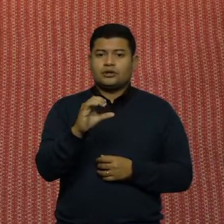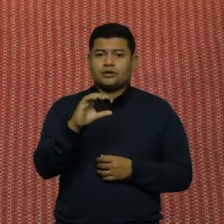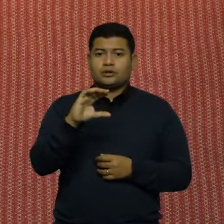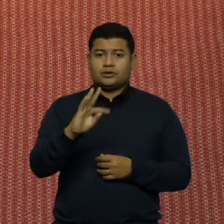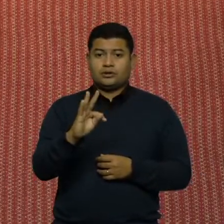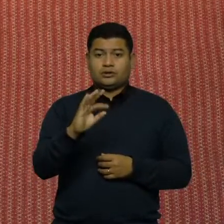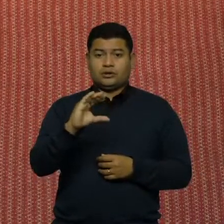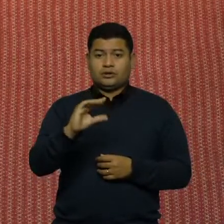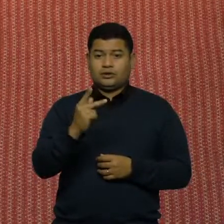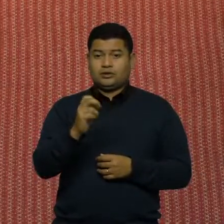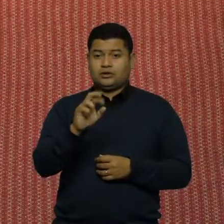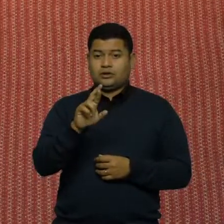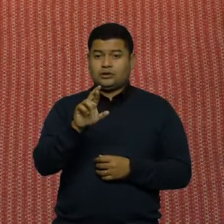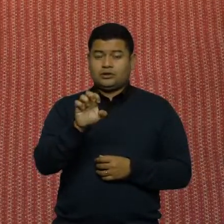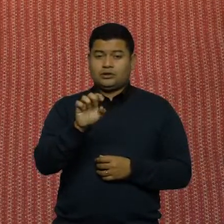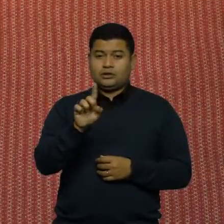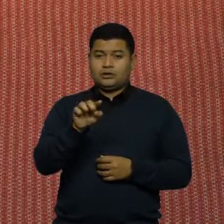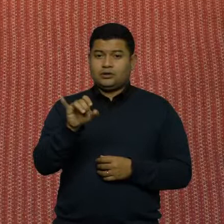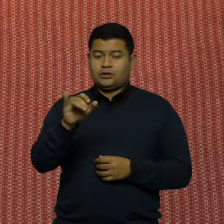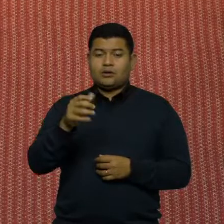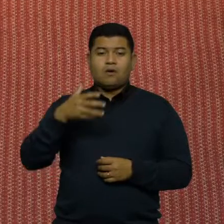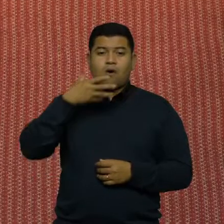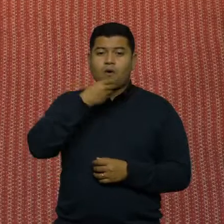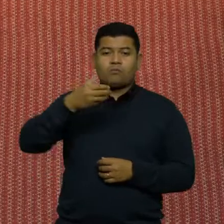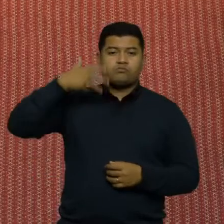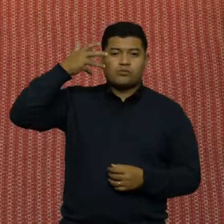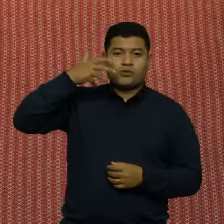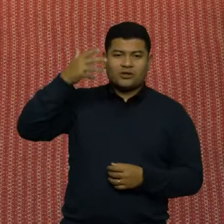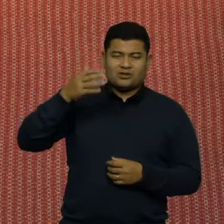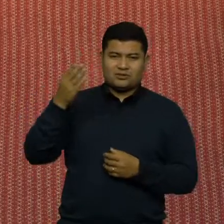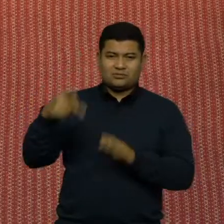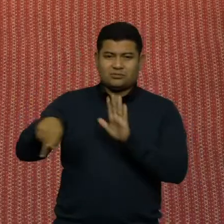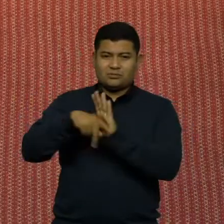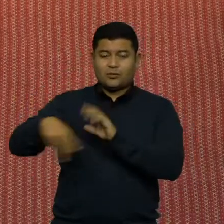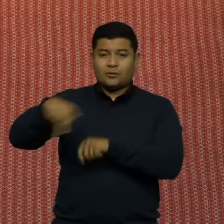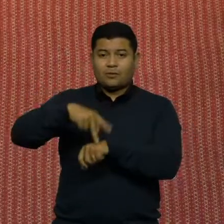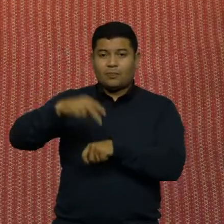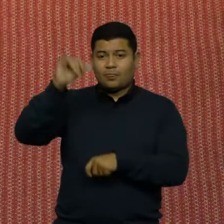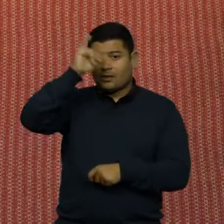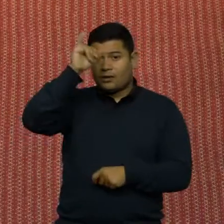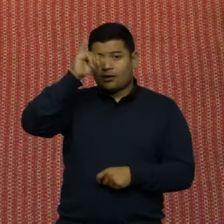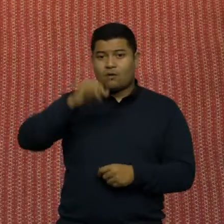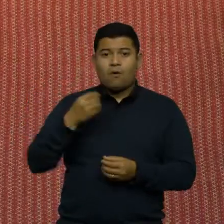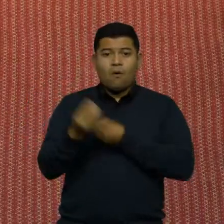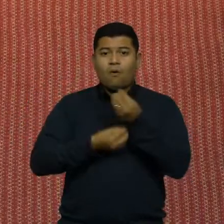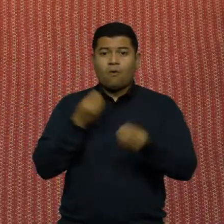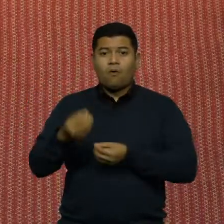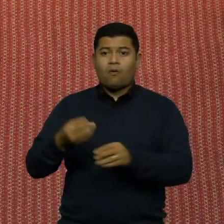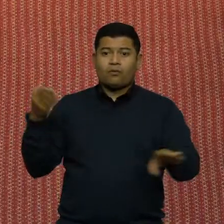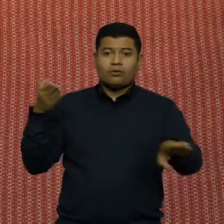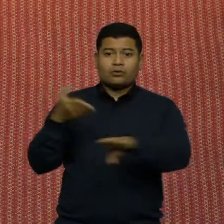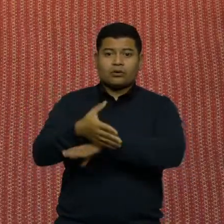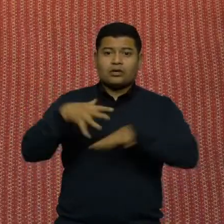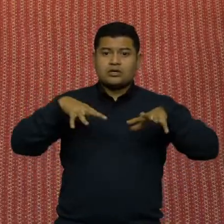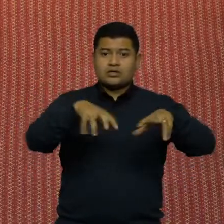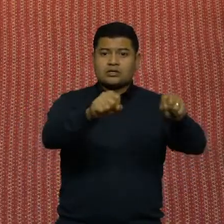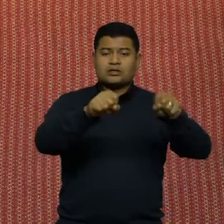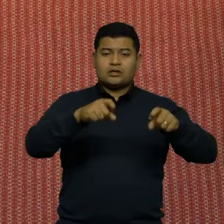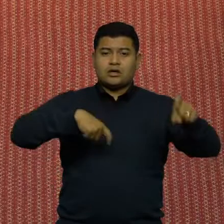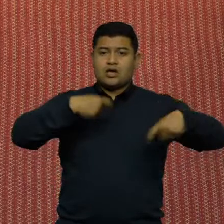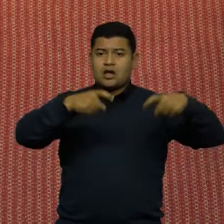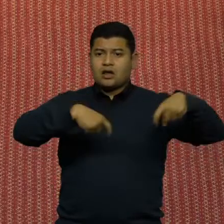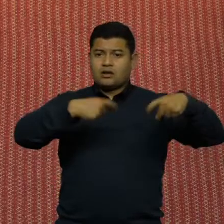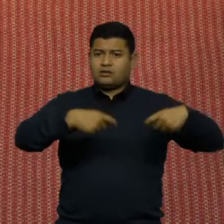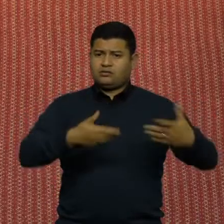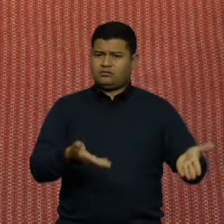a Universidade Federal fazer um seminário de como invadir terras agricultáveis.